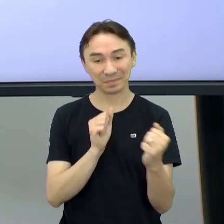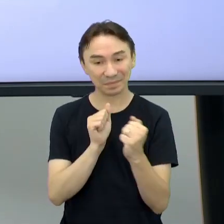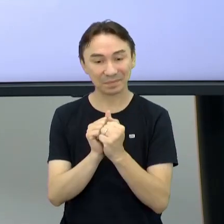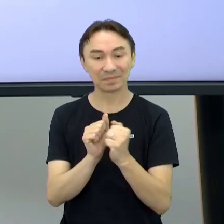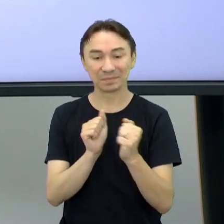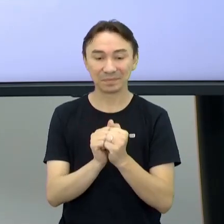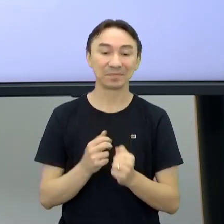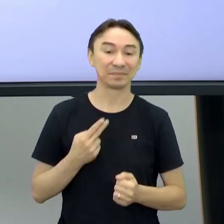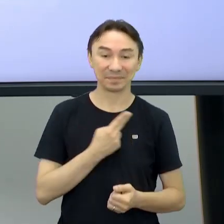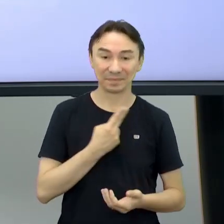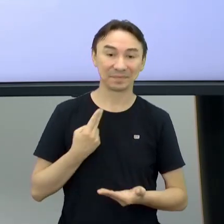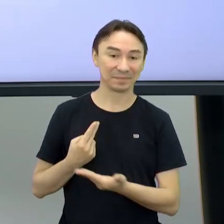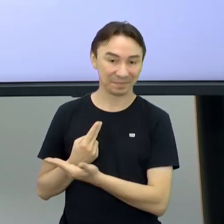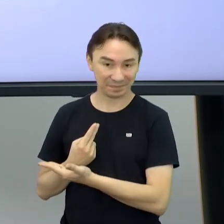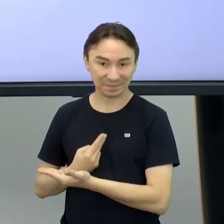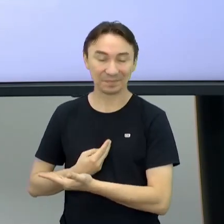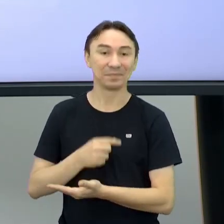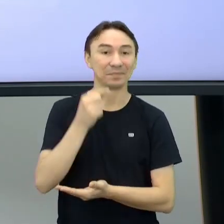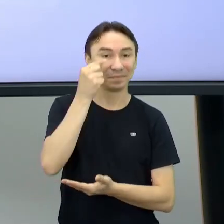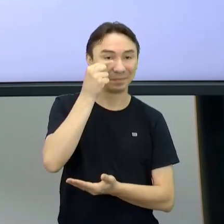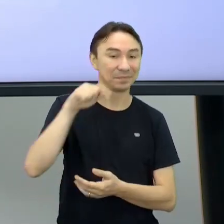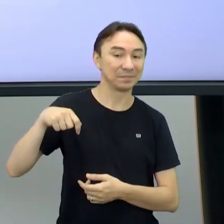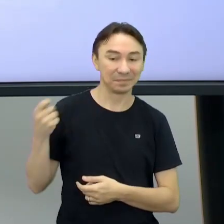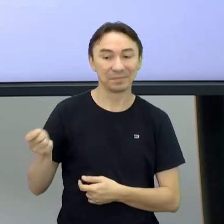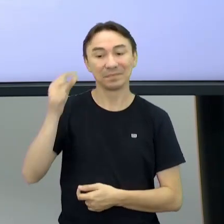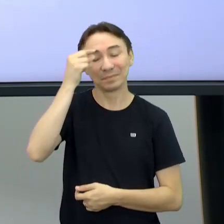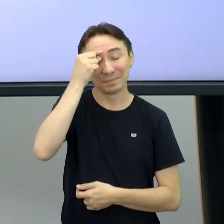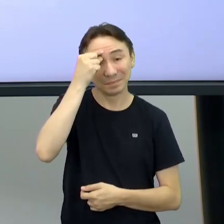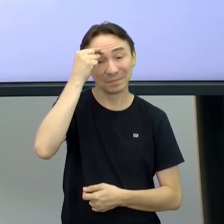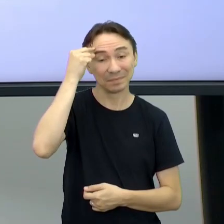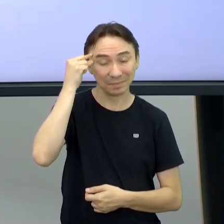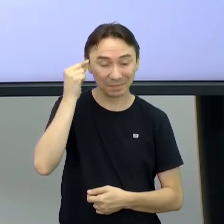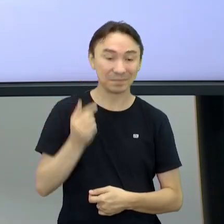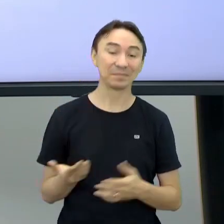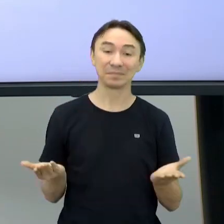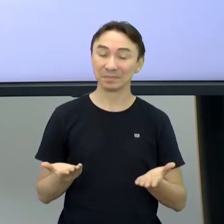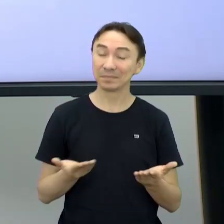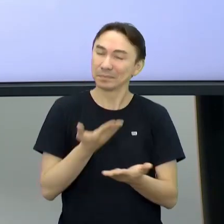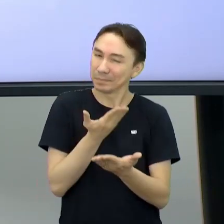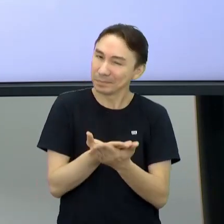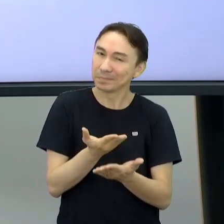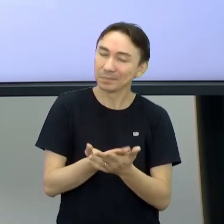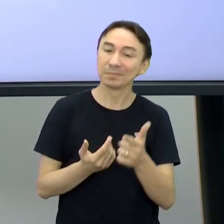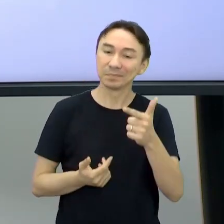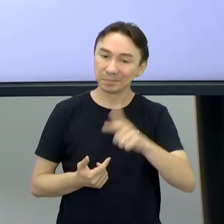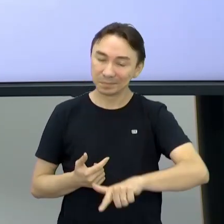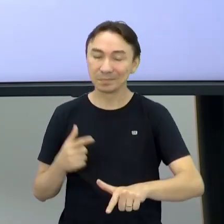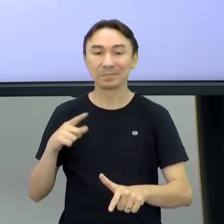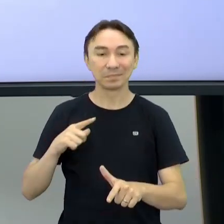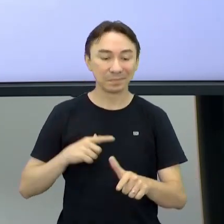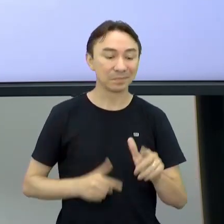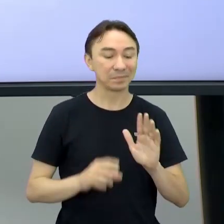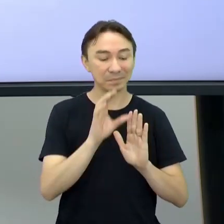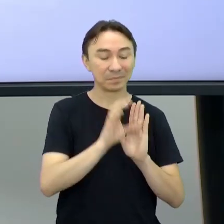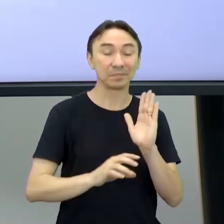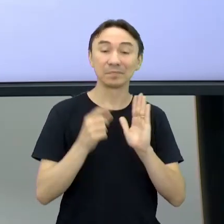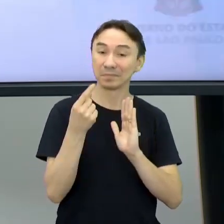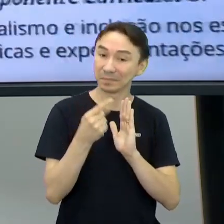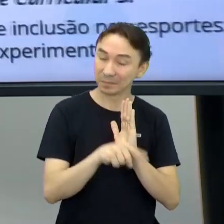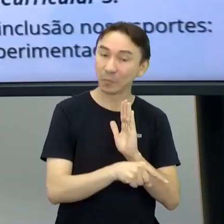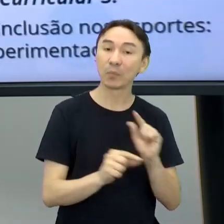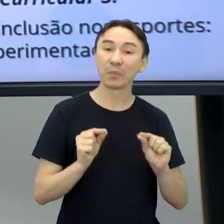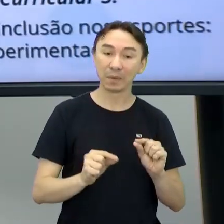Mara Valéria, estamos aqui para mais uma aula do nosso aprofundamento Se Liga na Mídia e